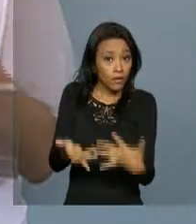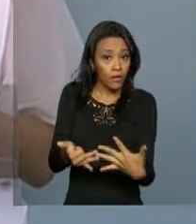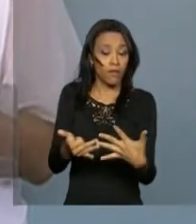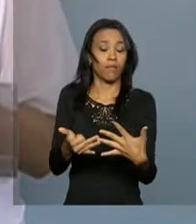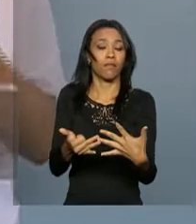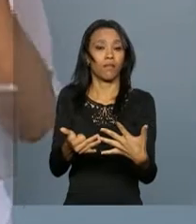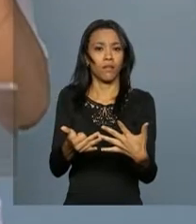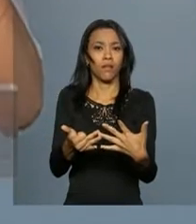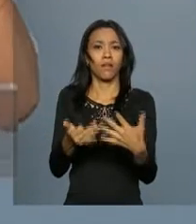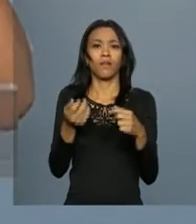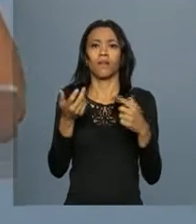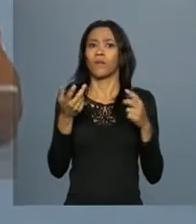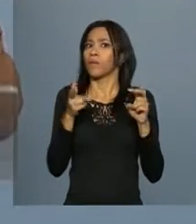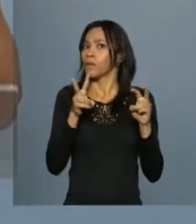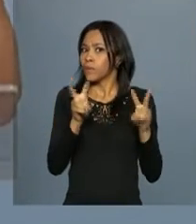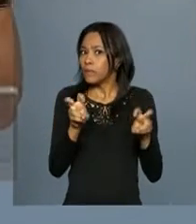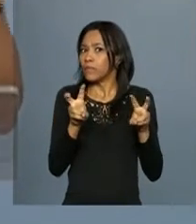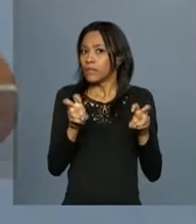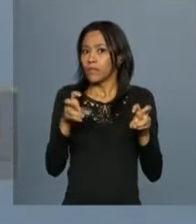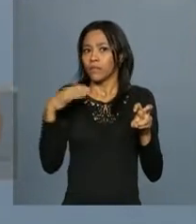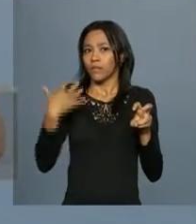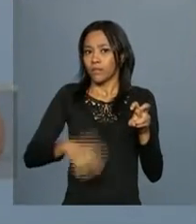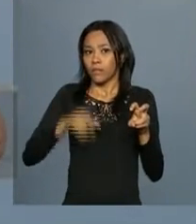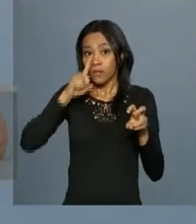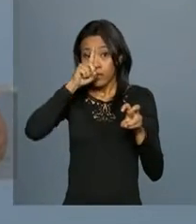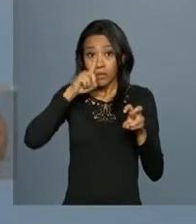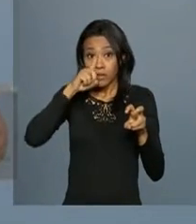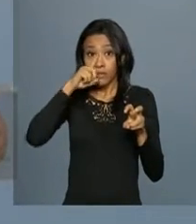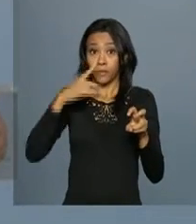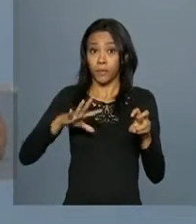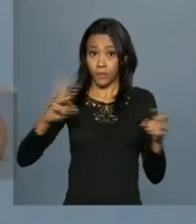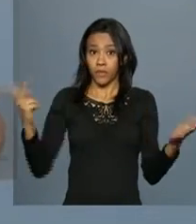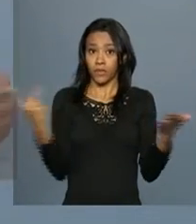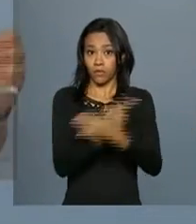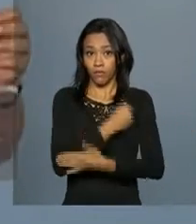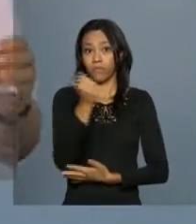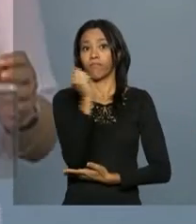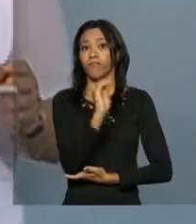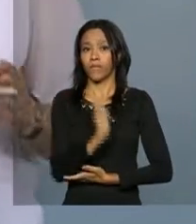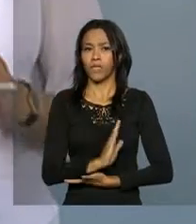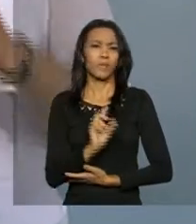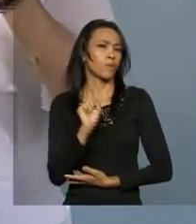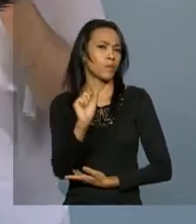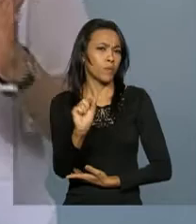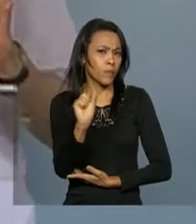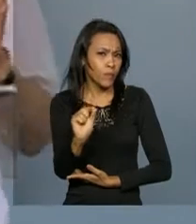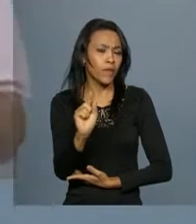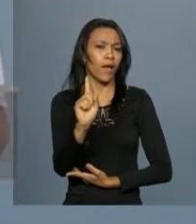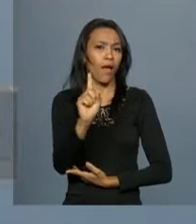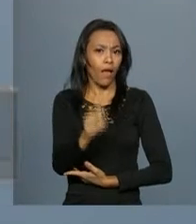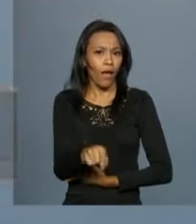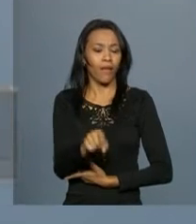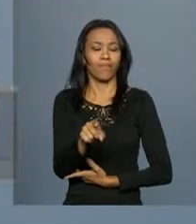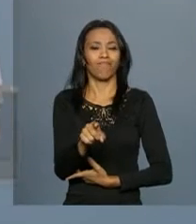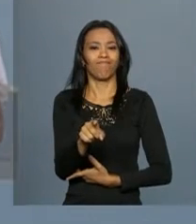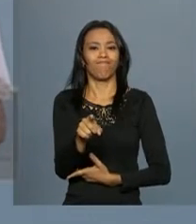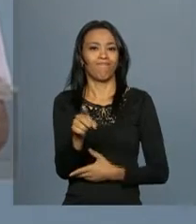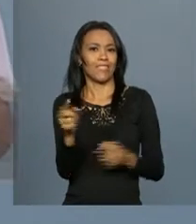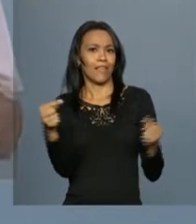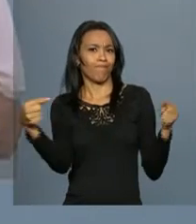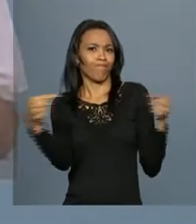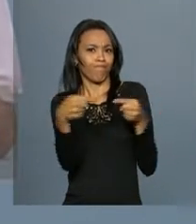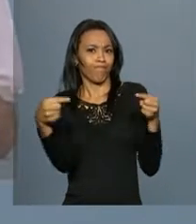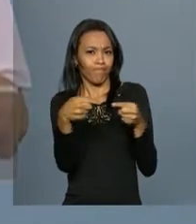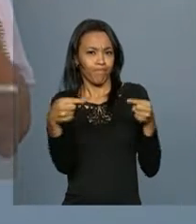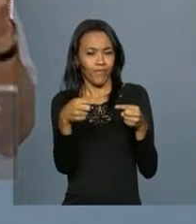das questões mais graves que nós estamos vivendo, que é a relação entre